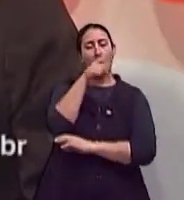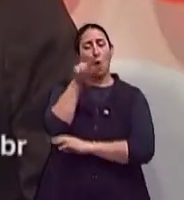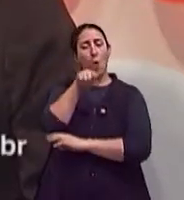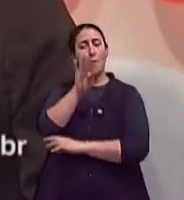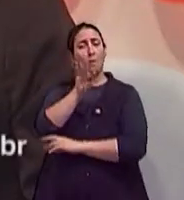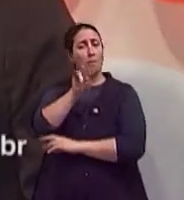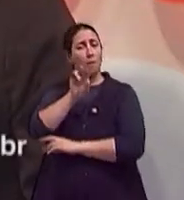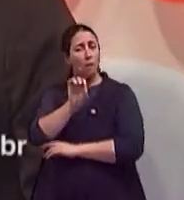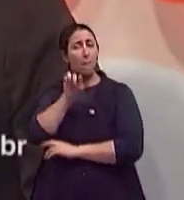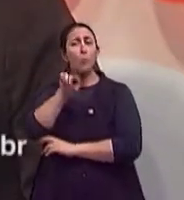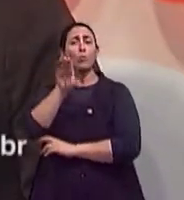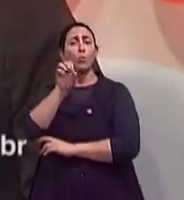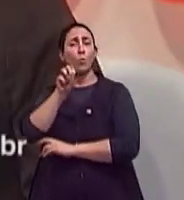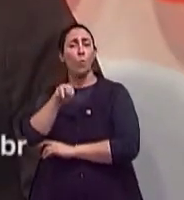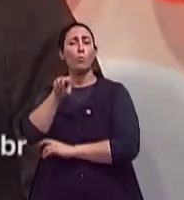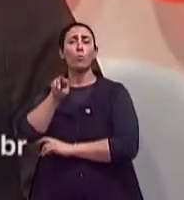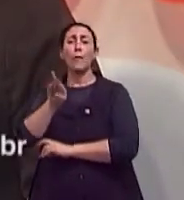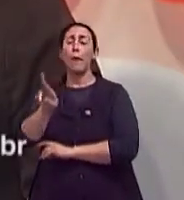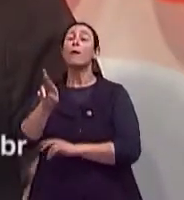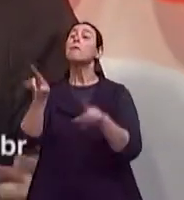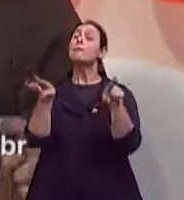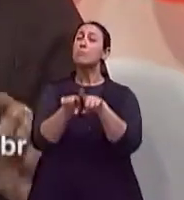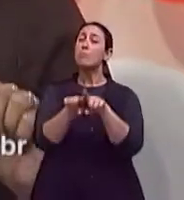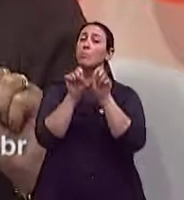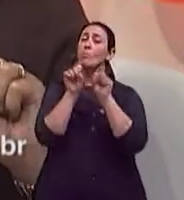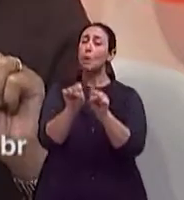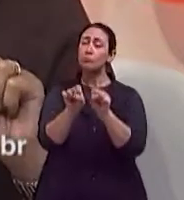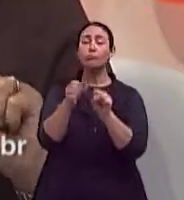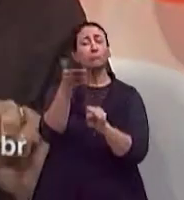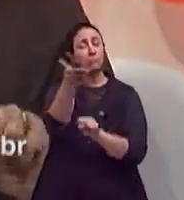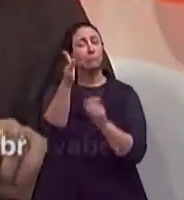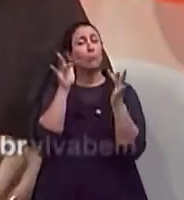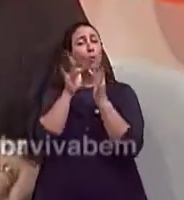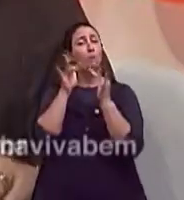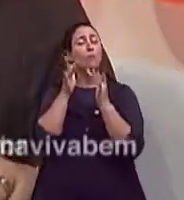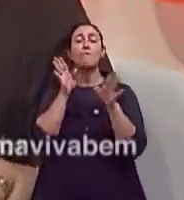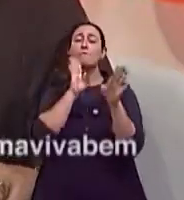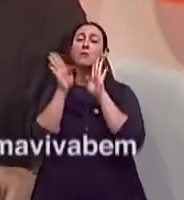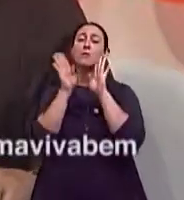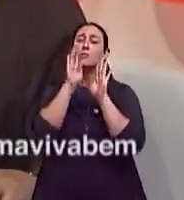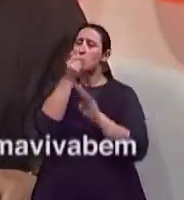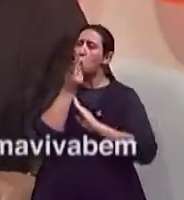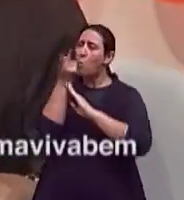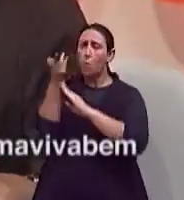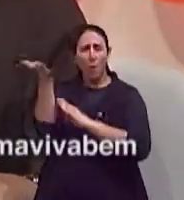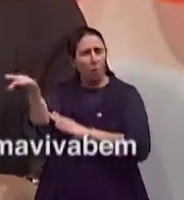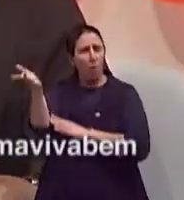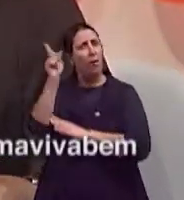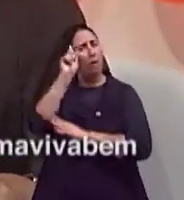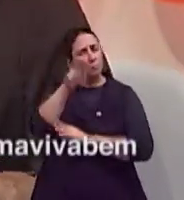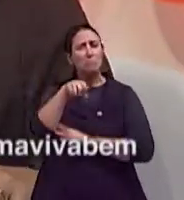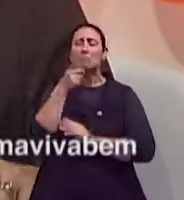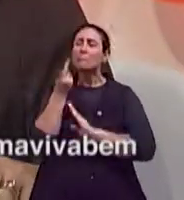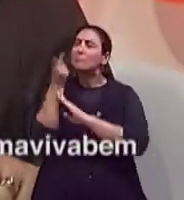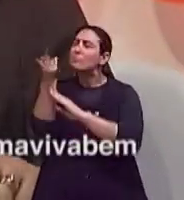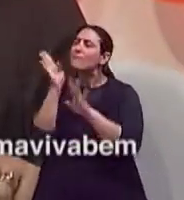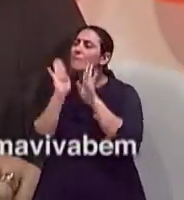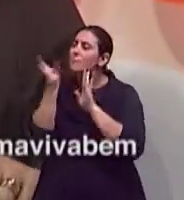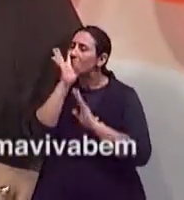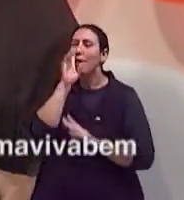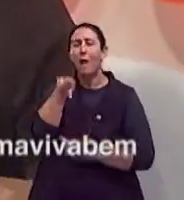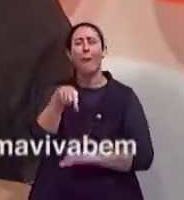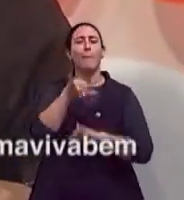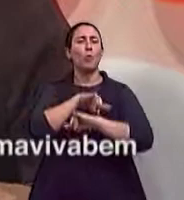.tv.com.br Ah, mas também você pode nos encontrar lá no Facebook, claro, facebook